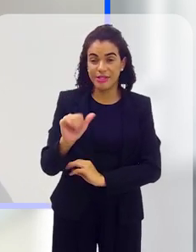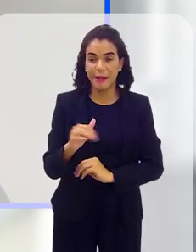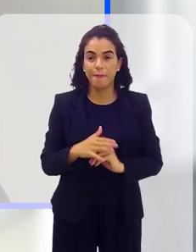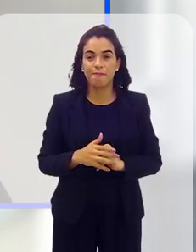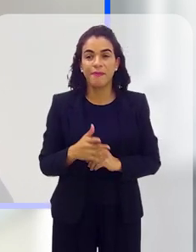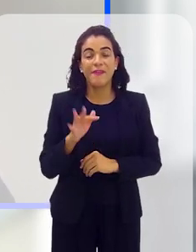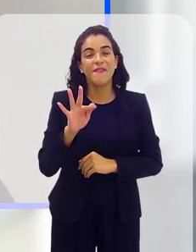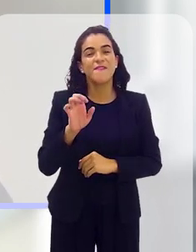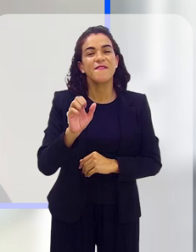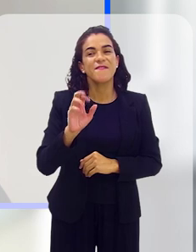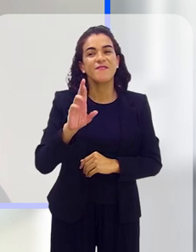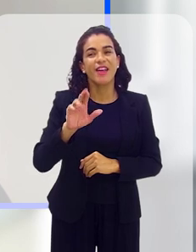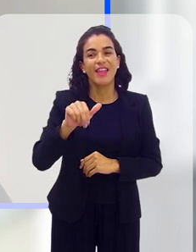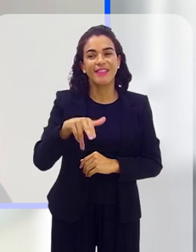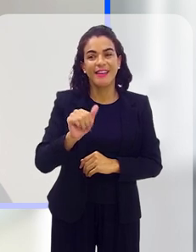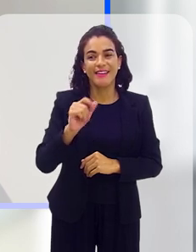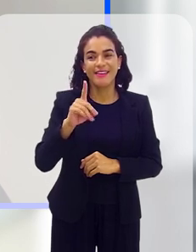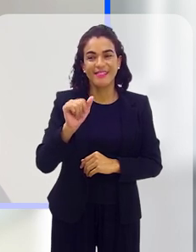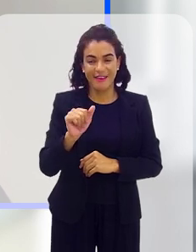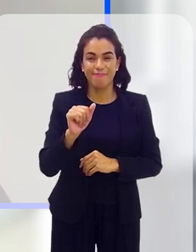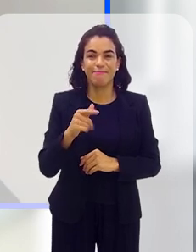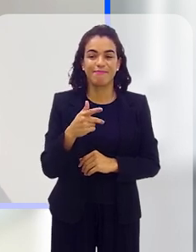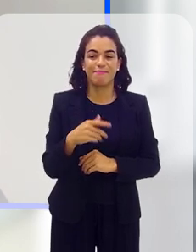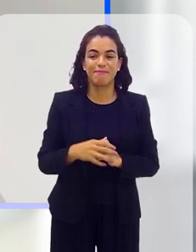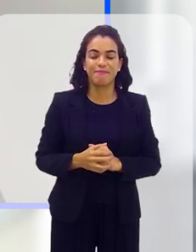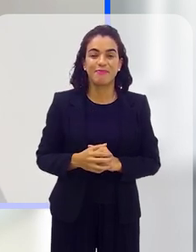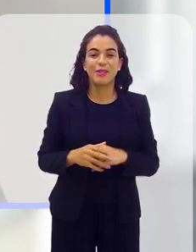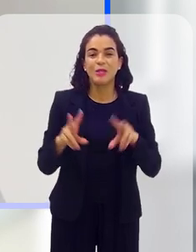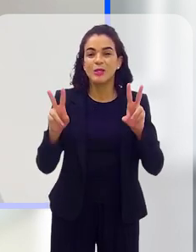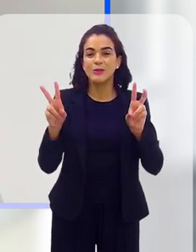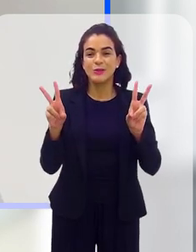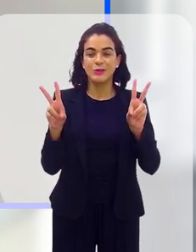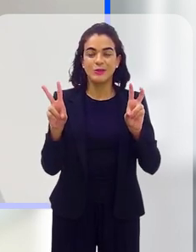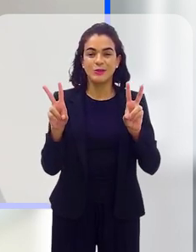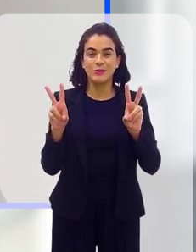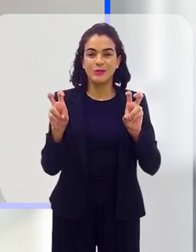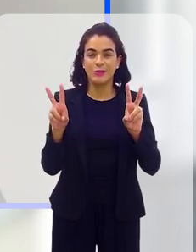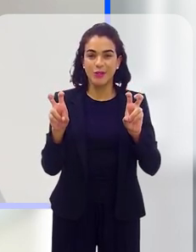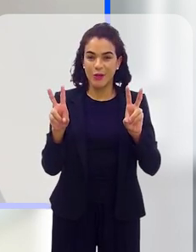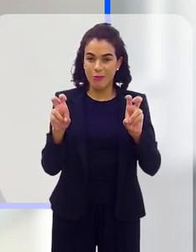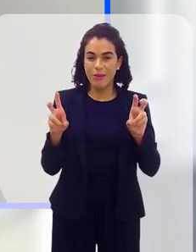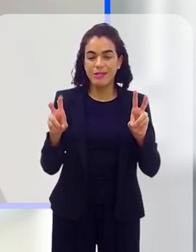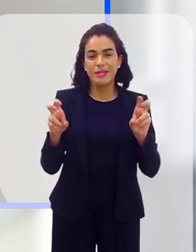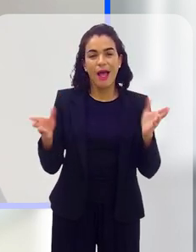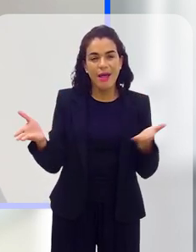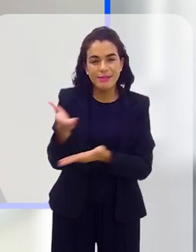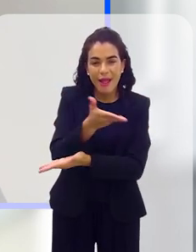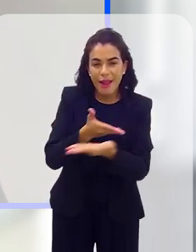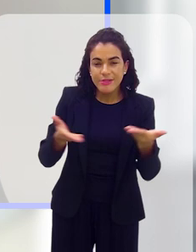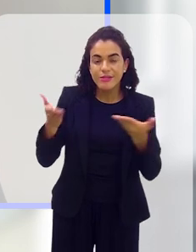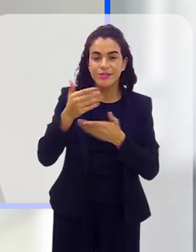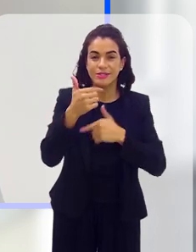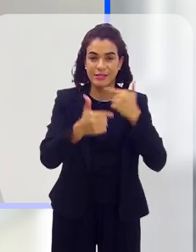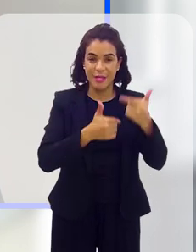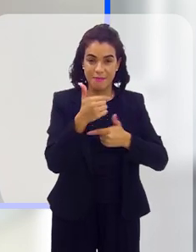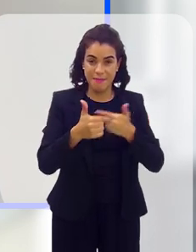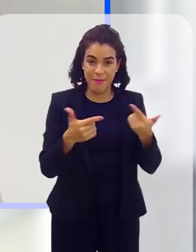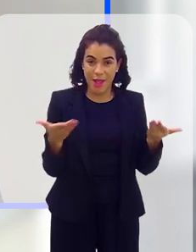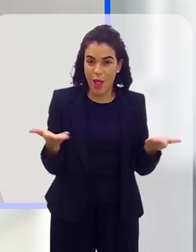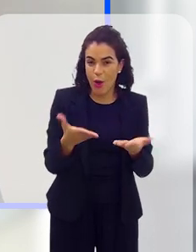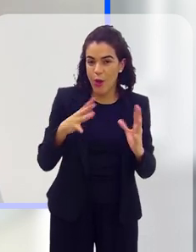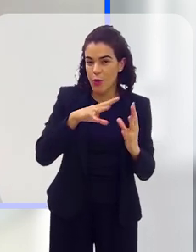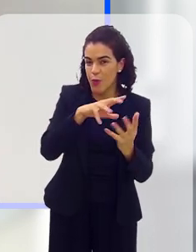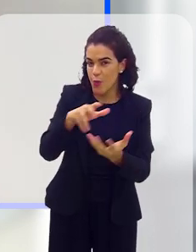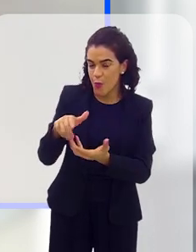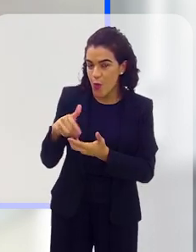dica. Agora, Fernanda, pegando aquele gancho que a Márcia deixou para a gente lá no primeiro bloco em relação às relações de trabalho